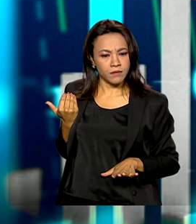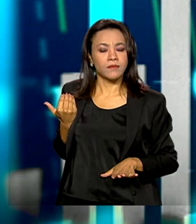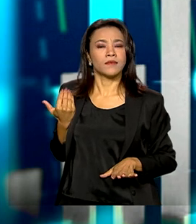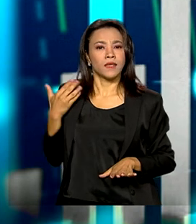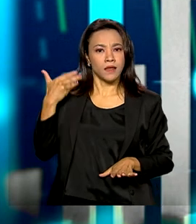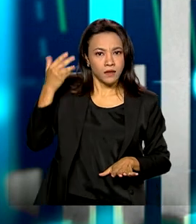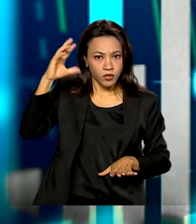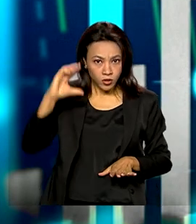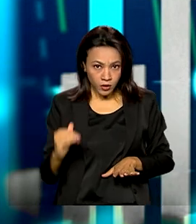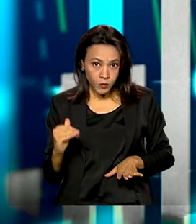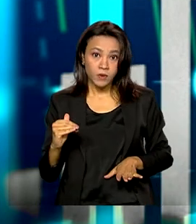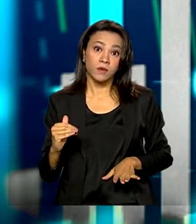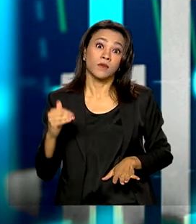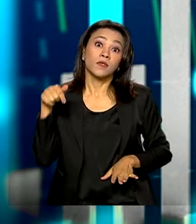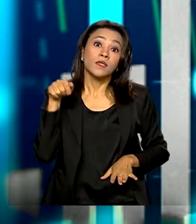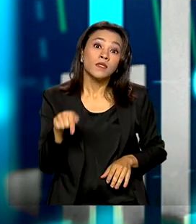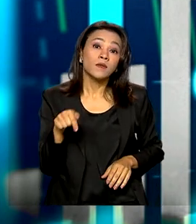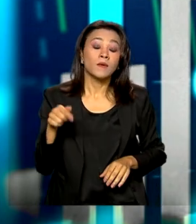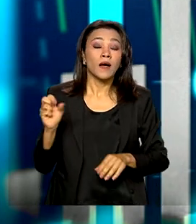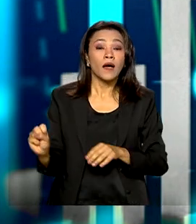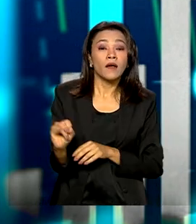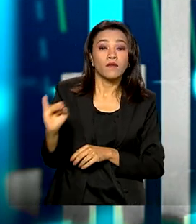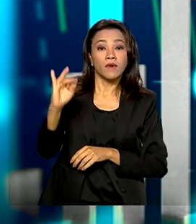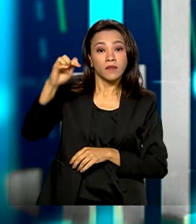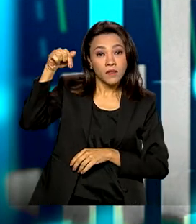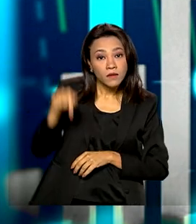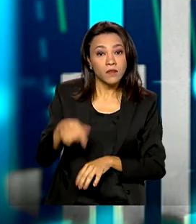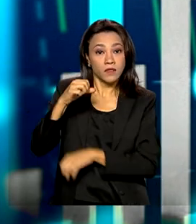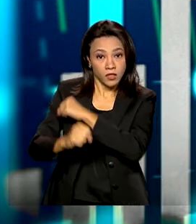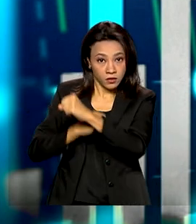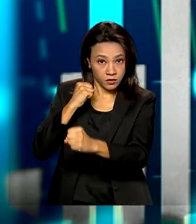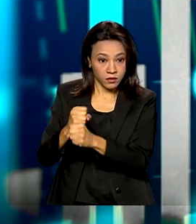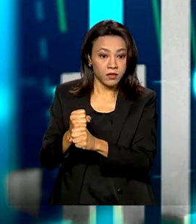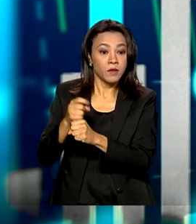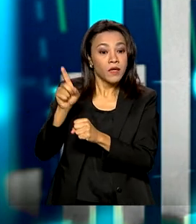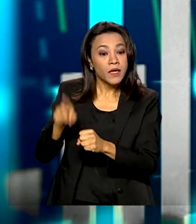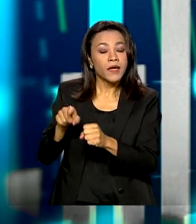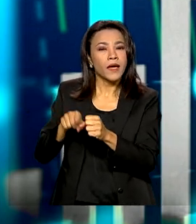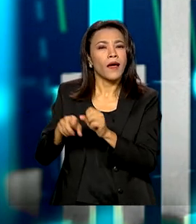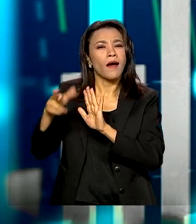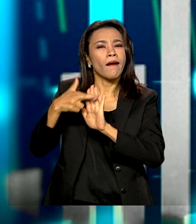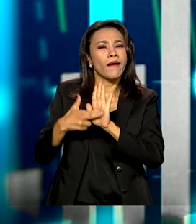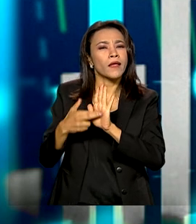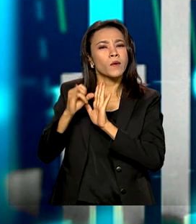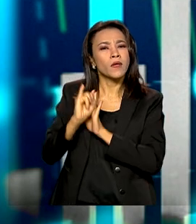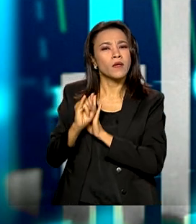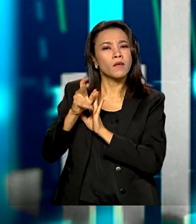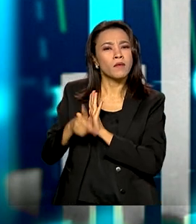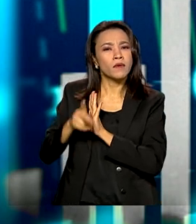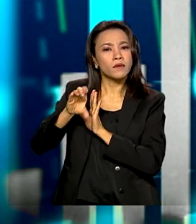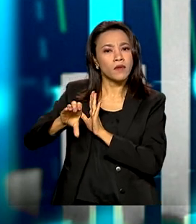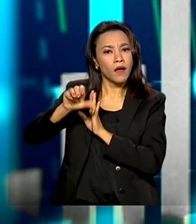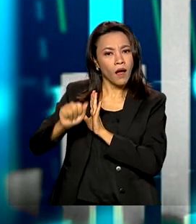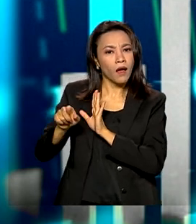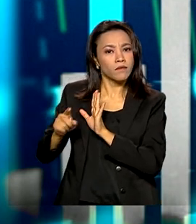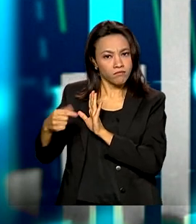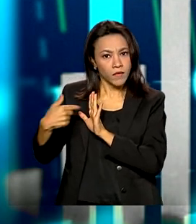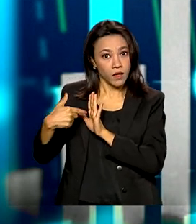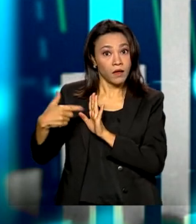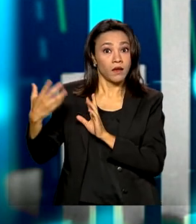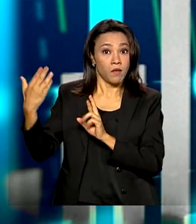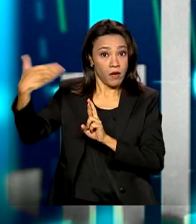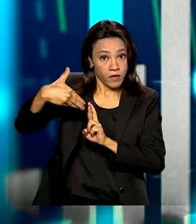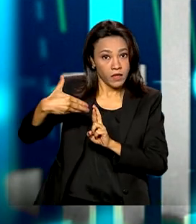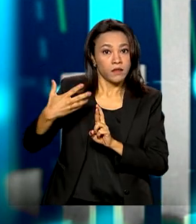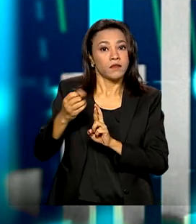Ou seja, a expectativa do mercado é que a inflação desse ano, medida pelo IPCA, que é o nosso índice oficial, fique cada vez menor e se aproxime da